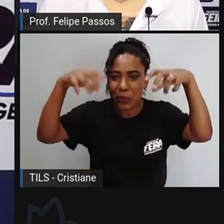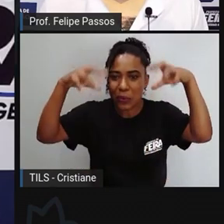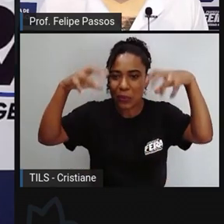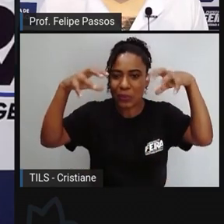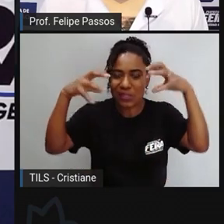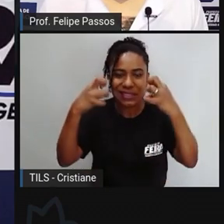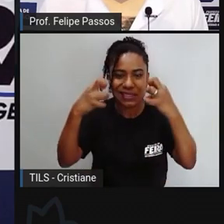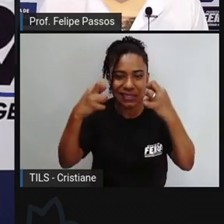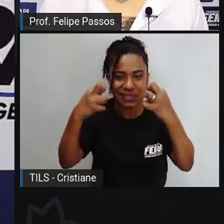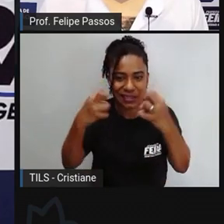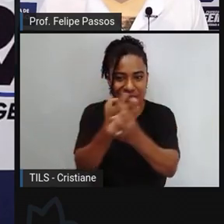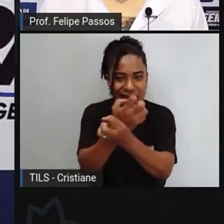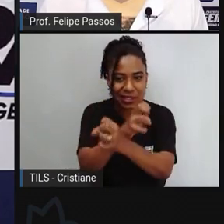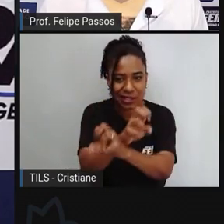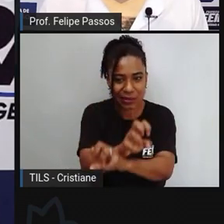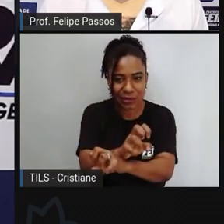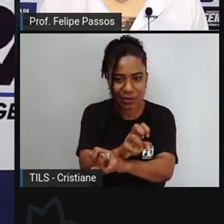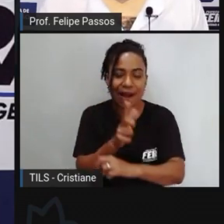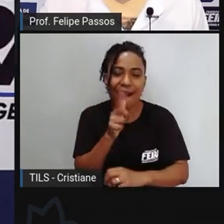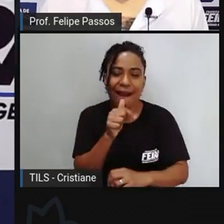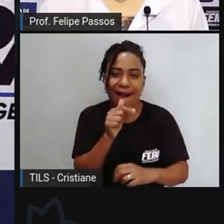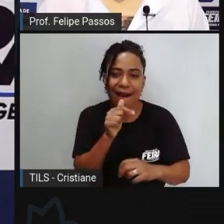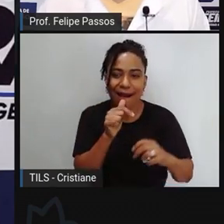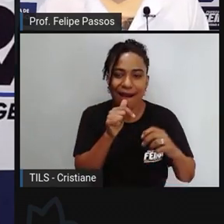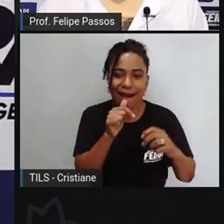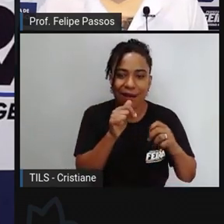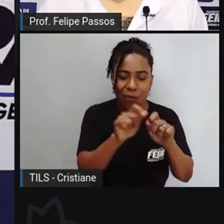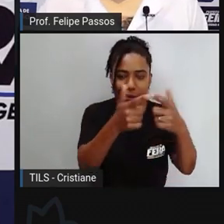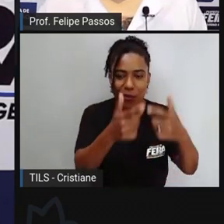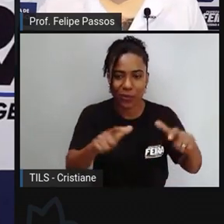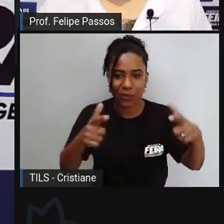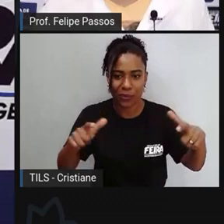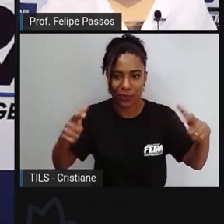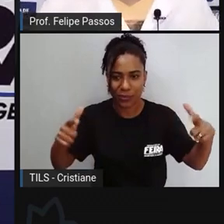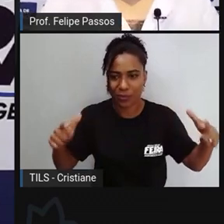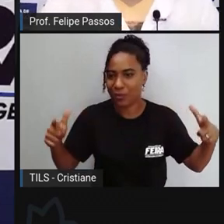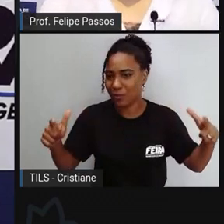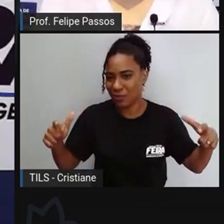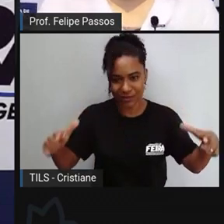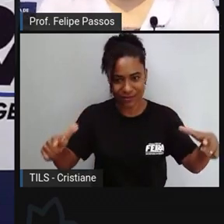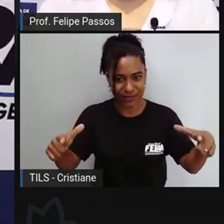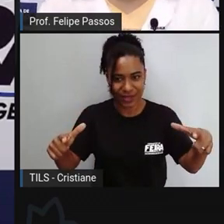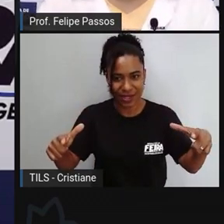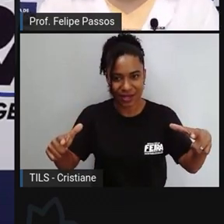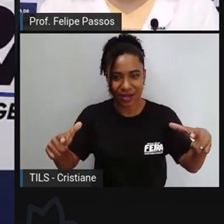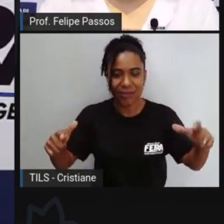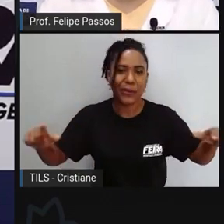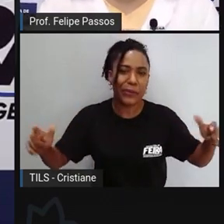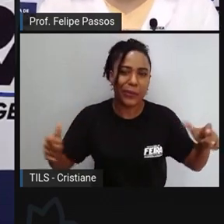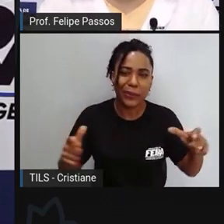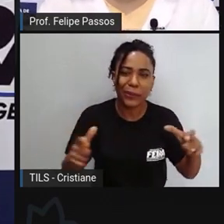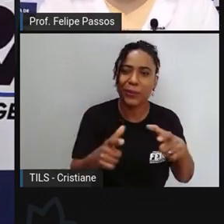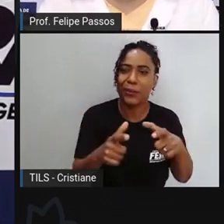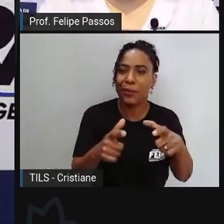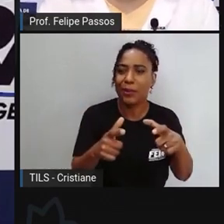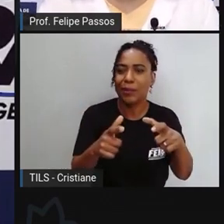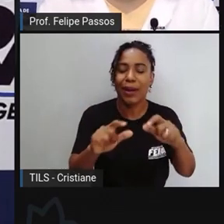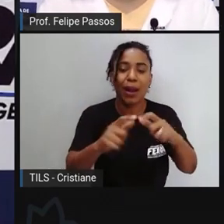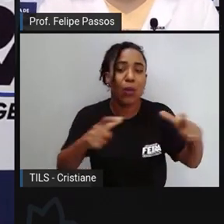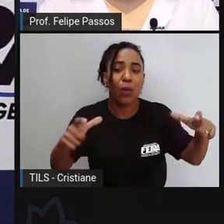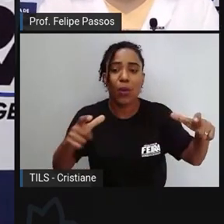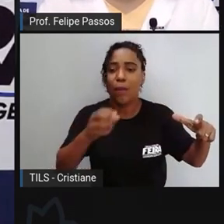As lagoas não estão lá apenas como um local onde tenha